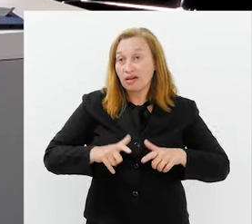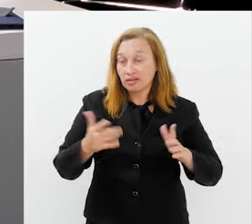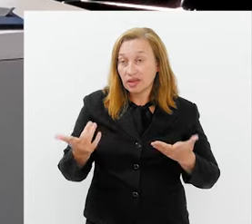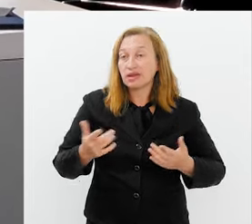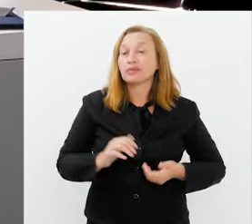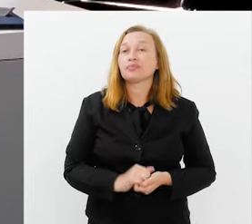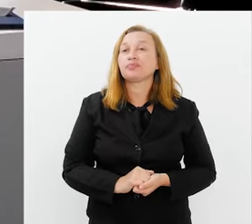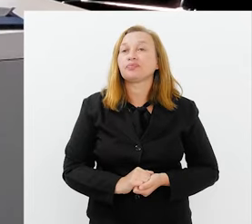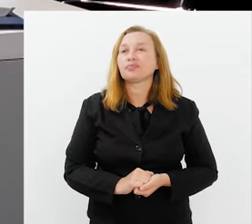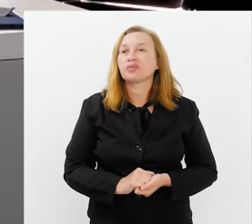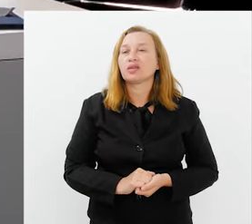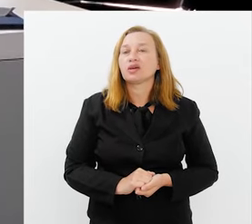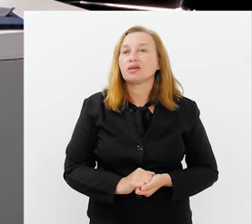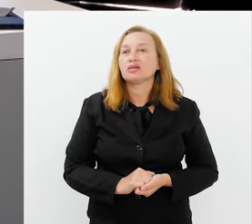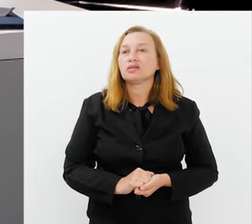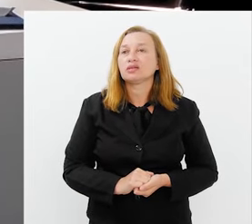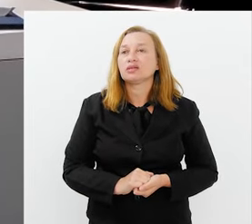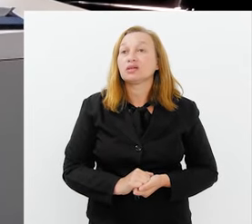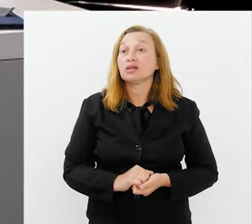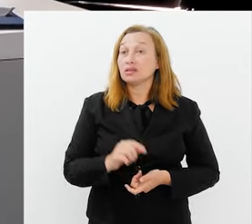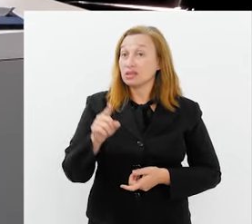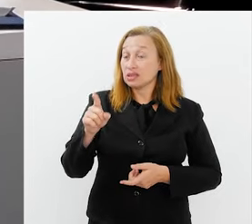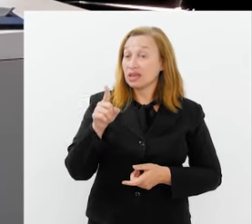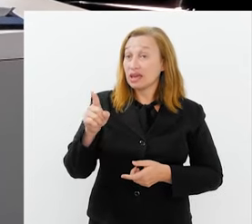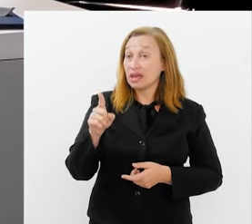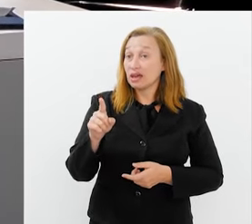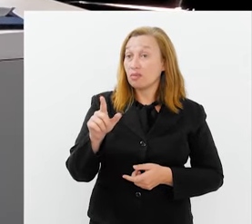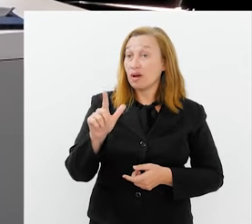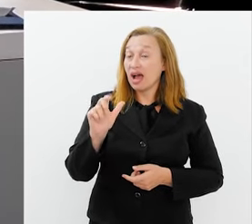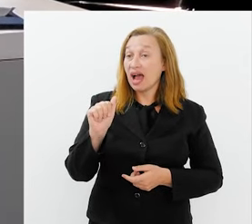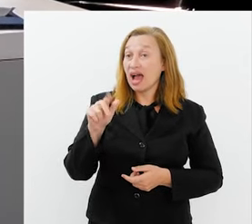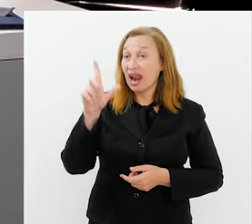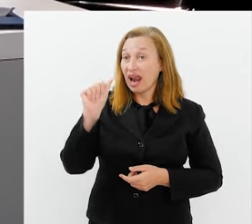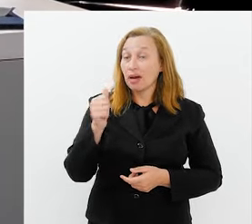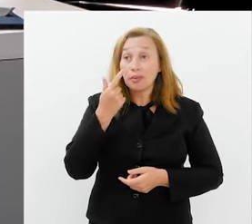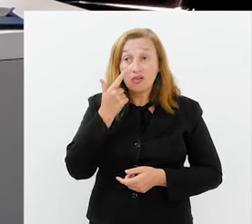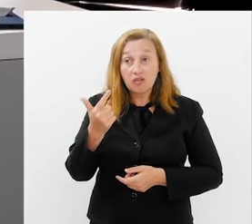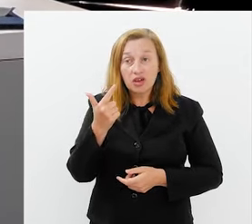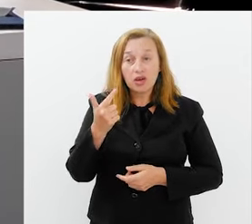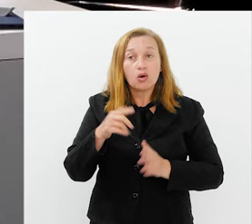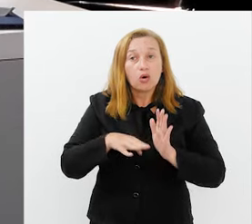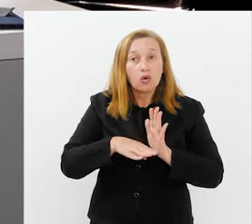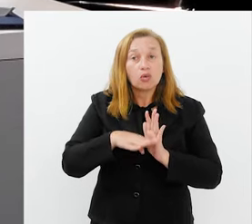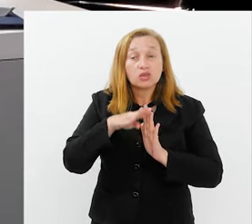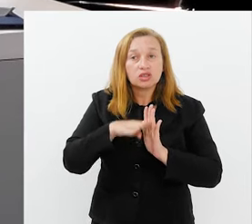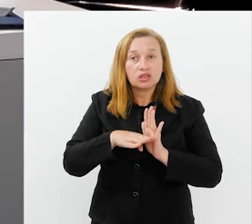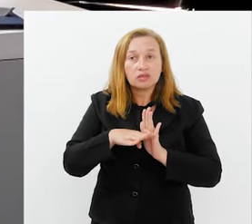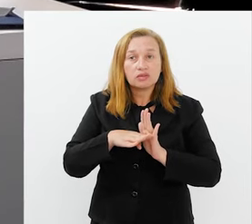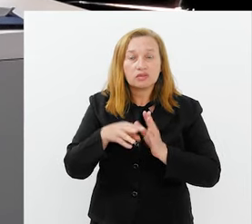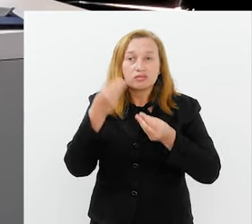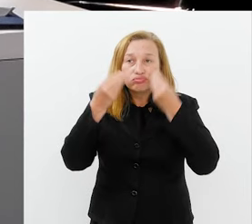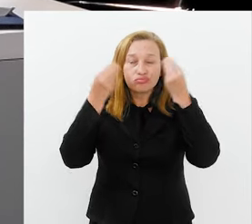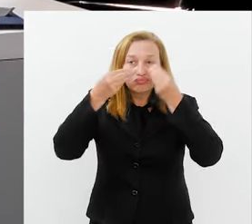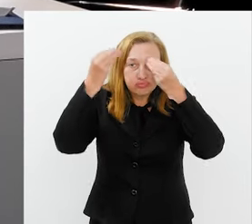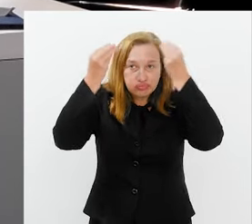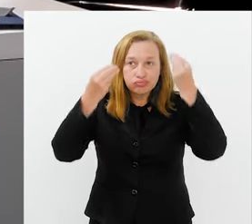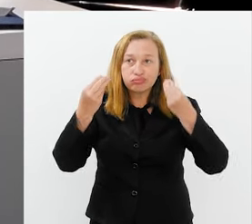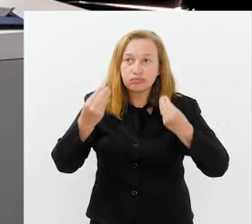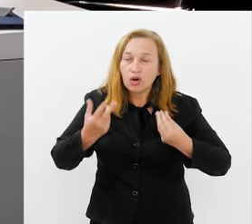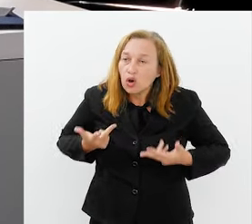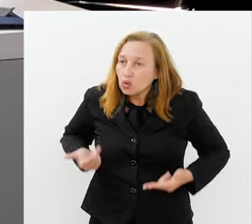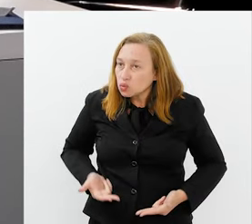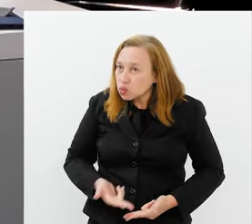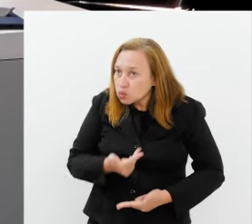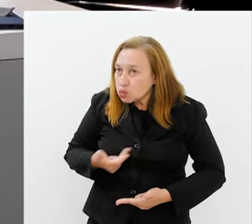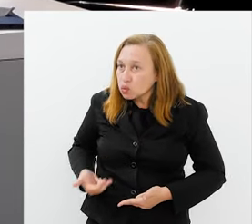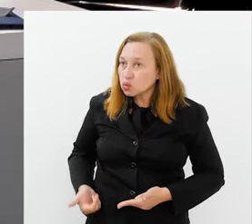80. Era uma... Isso era uma ala. Você vê a que nível a gente chegou na maquiagem. Uma ala com